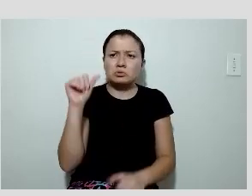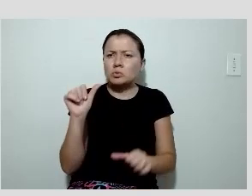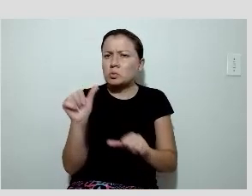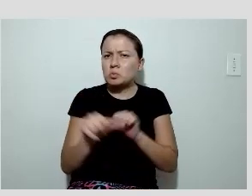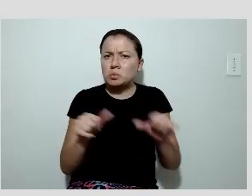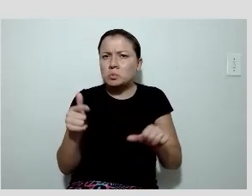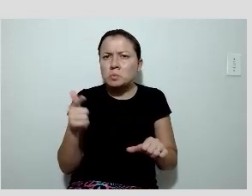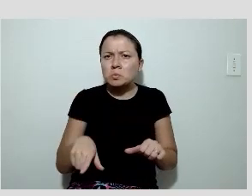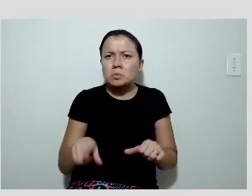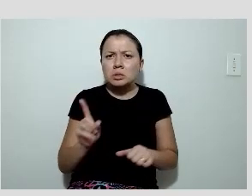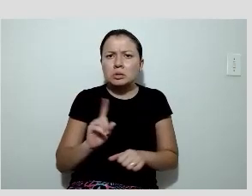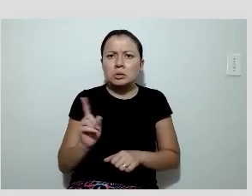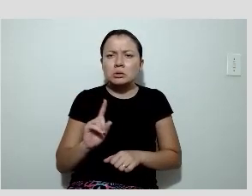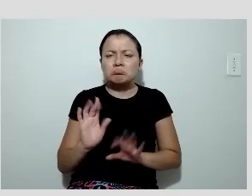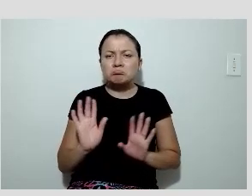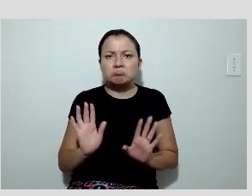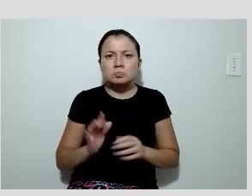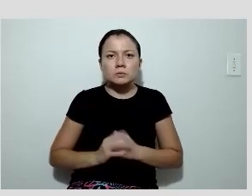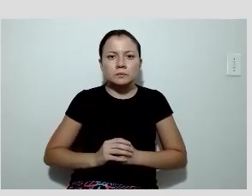eletrocardiograma, nem na parede inferior.